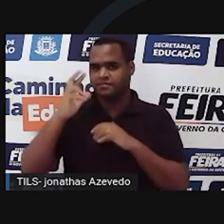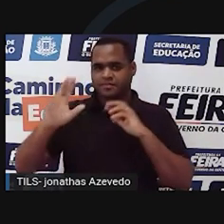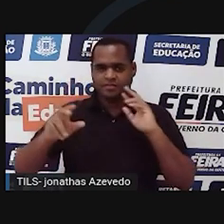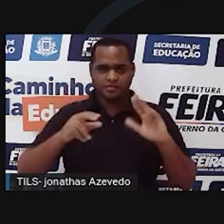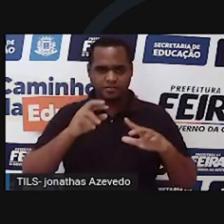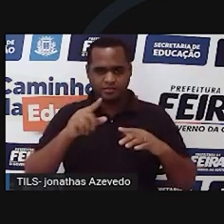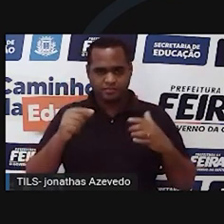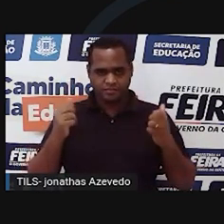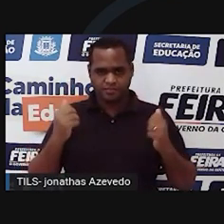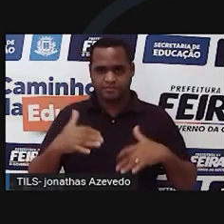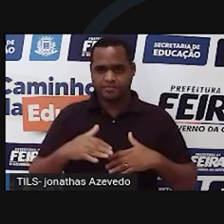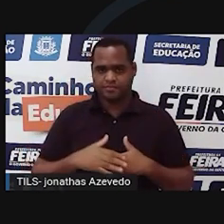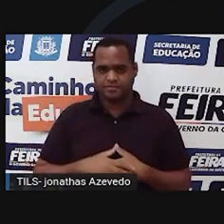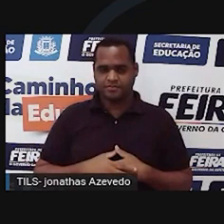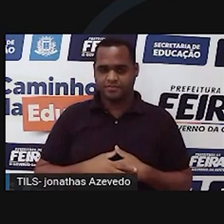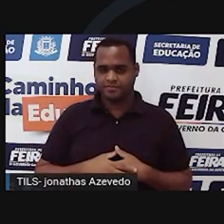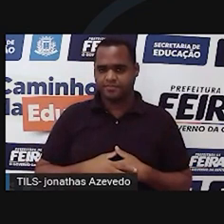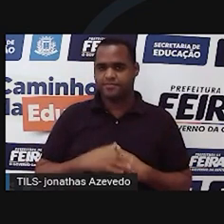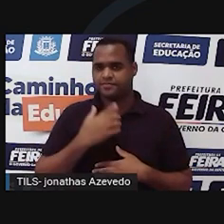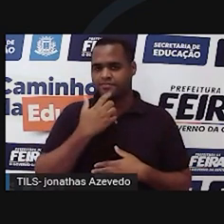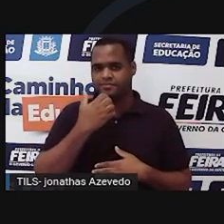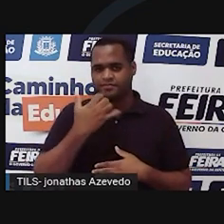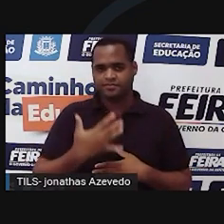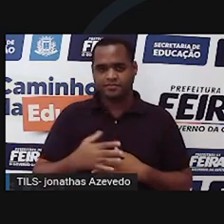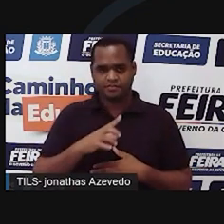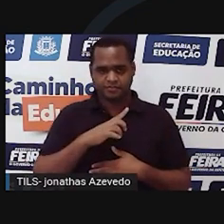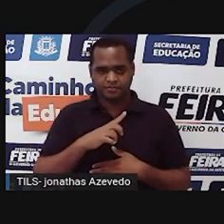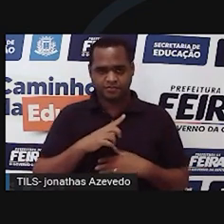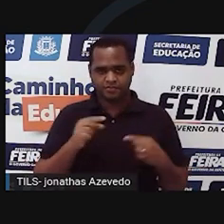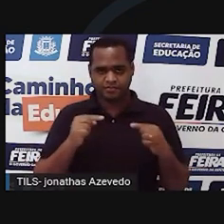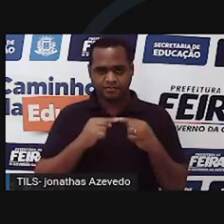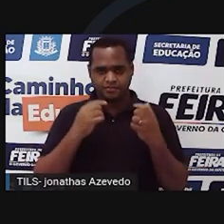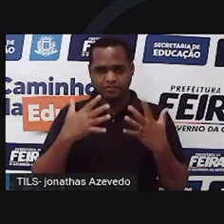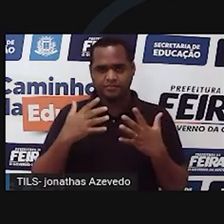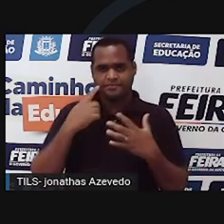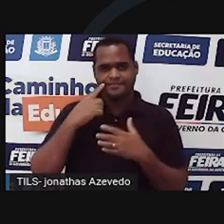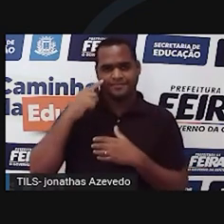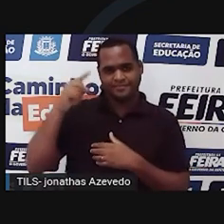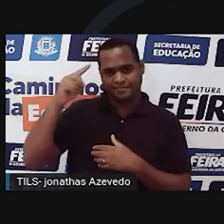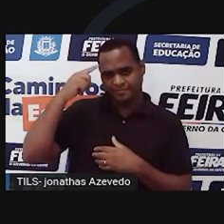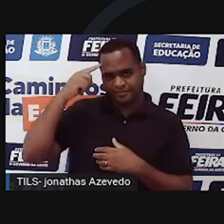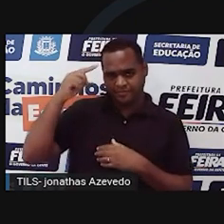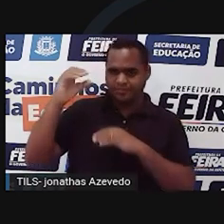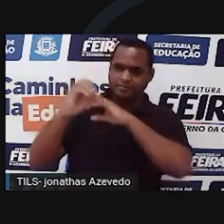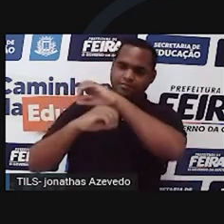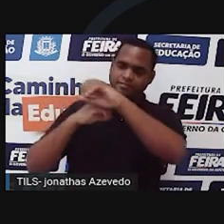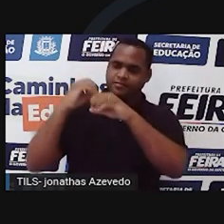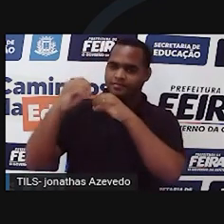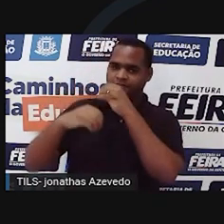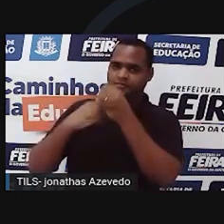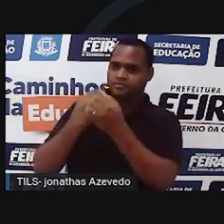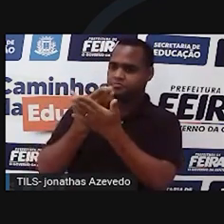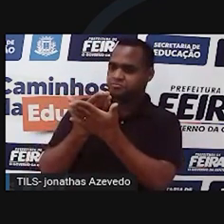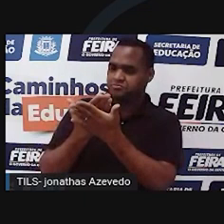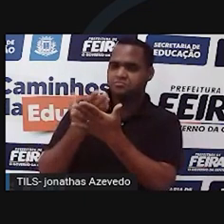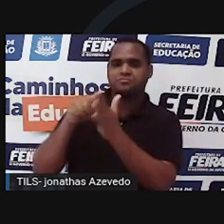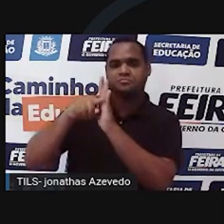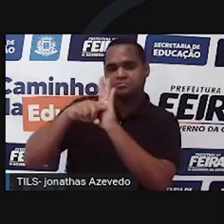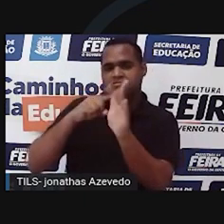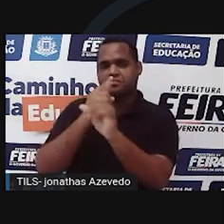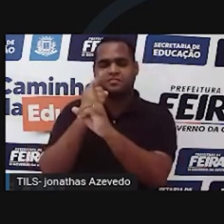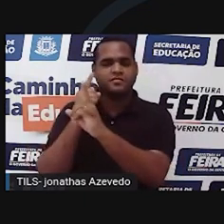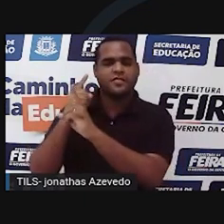Então, vamos começar pela astronomia, que é a ciência responsável pelo estudo dos corpos celestes, planetas, estrelas,